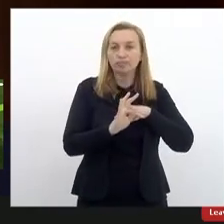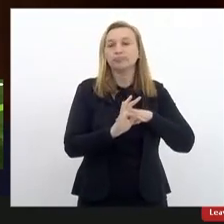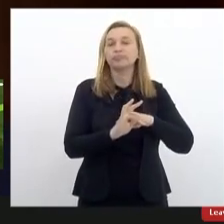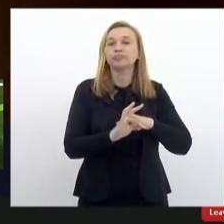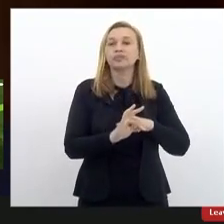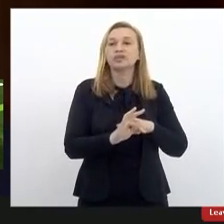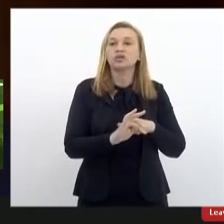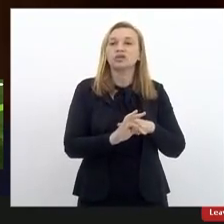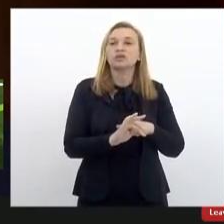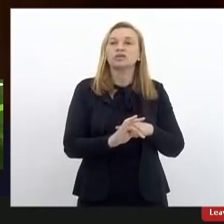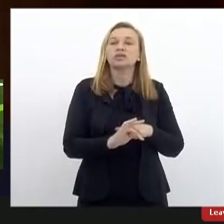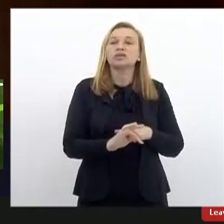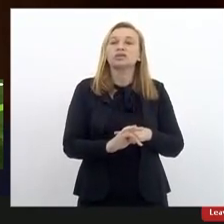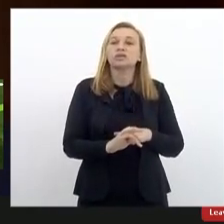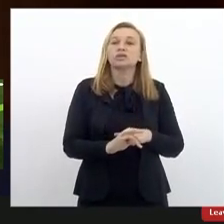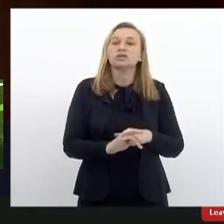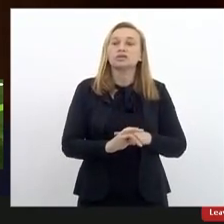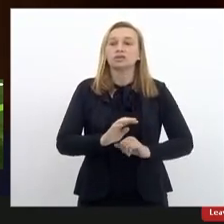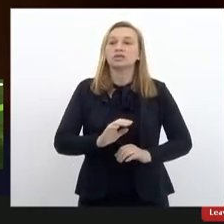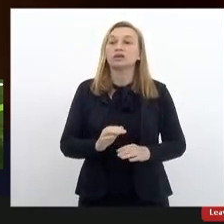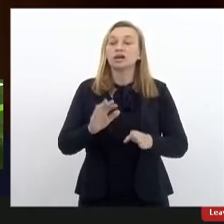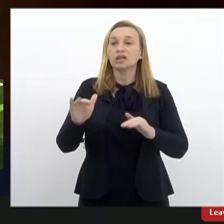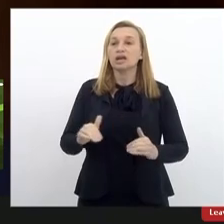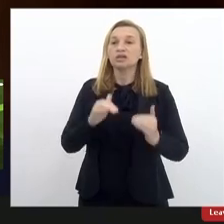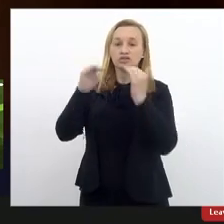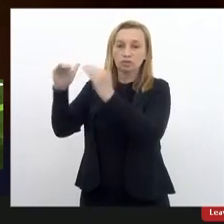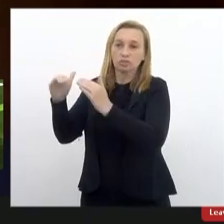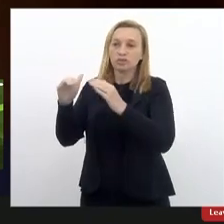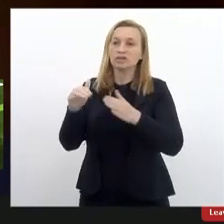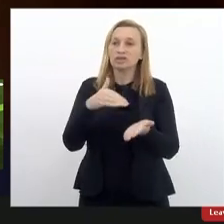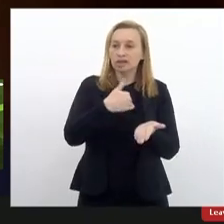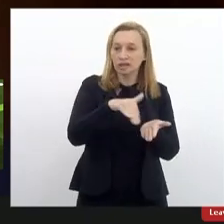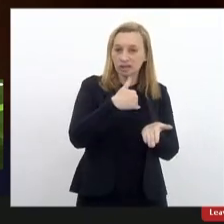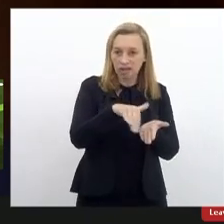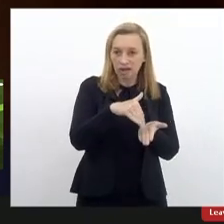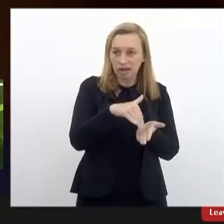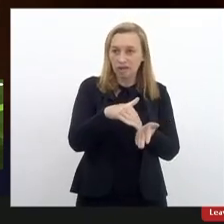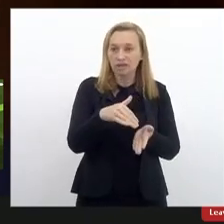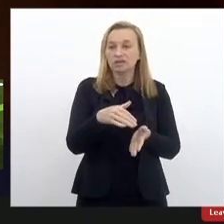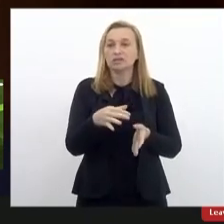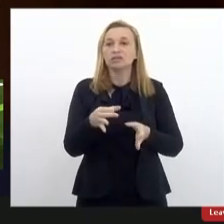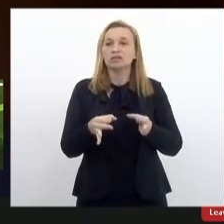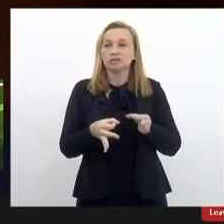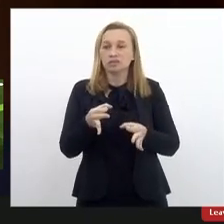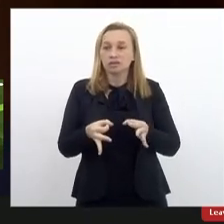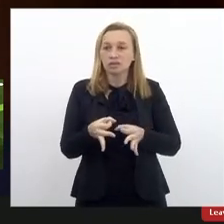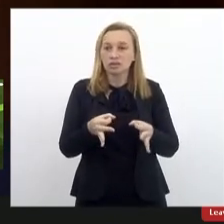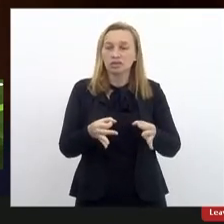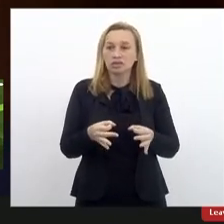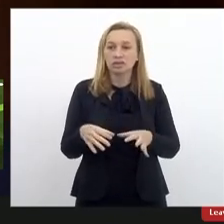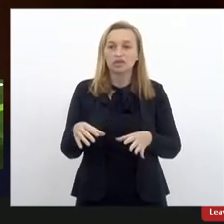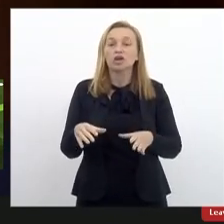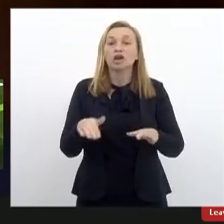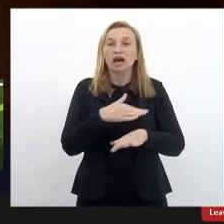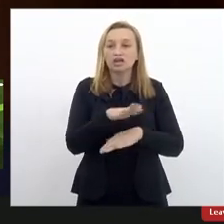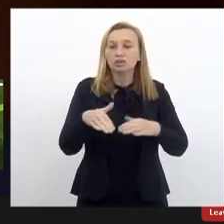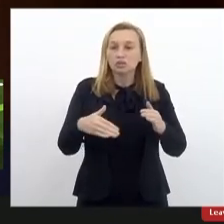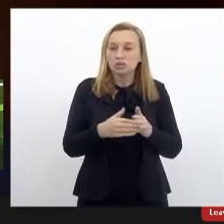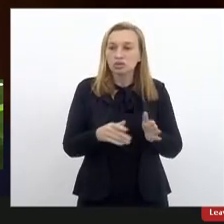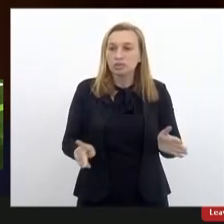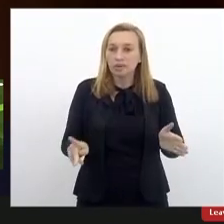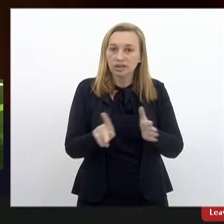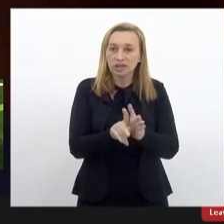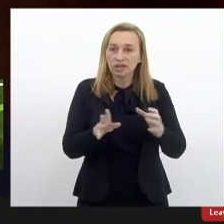uma especial saudação à subsecretária Joílza, que também nos ouve, a todos os membros da comunidade